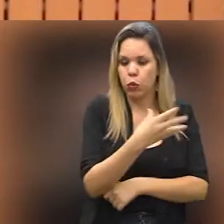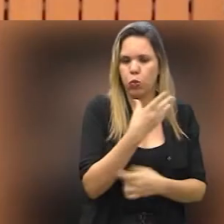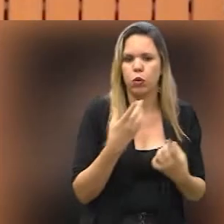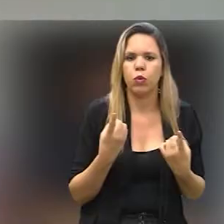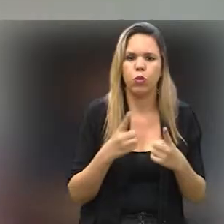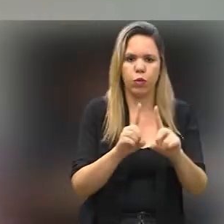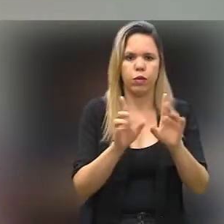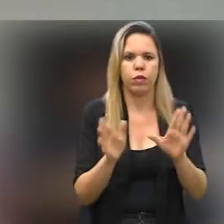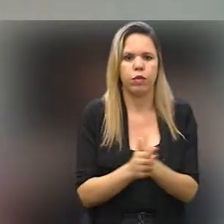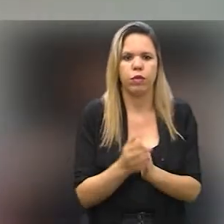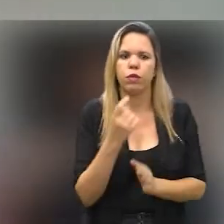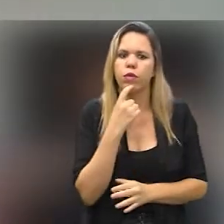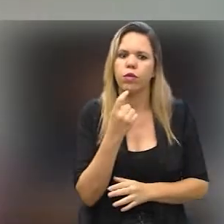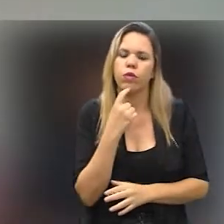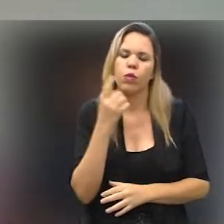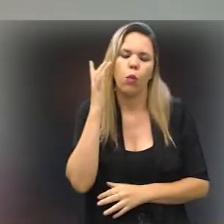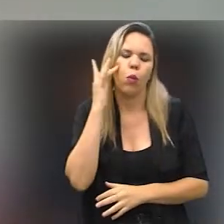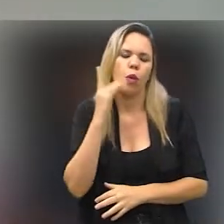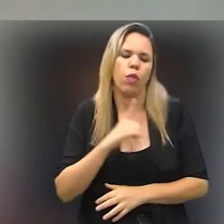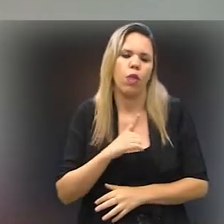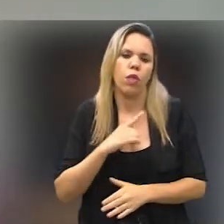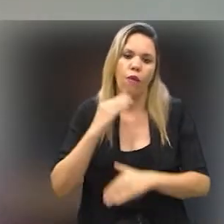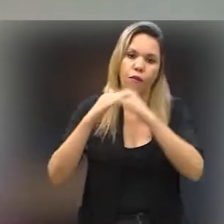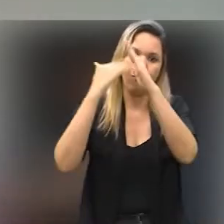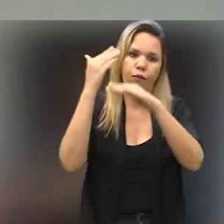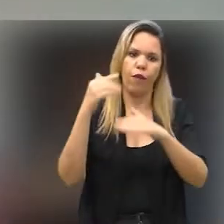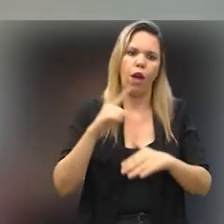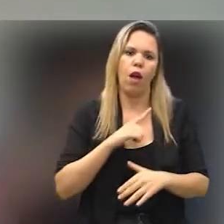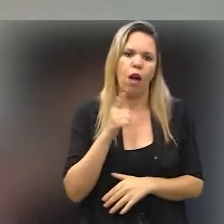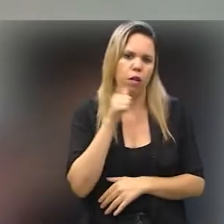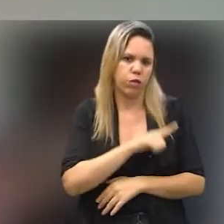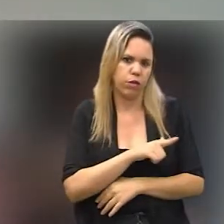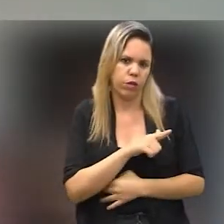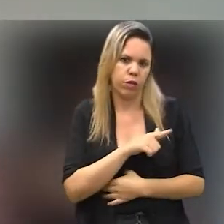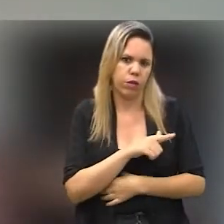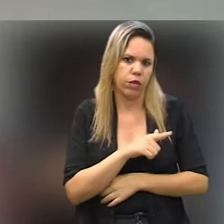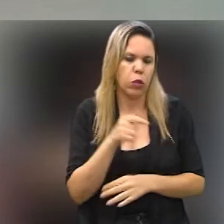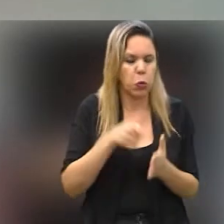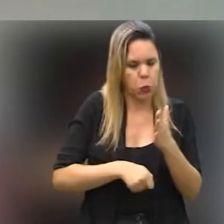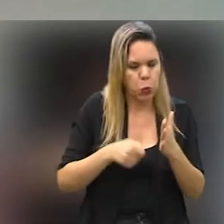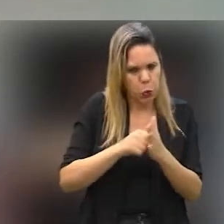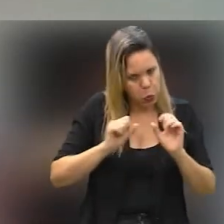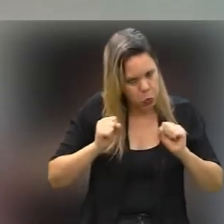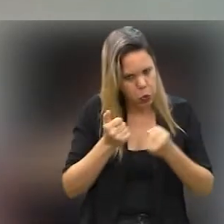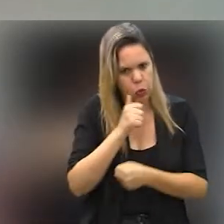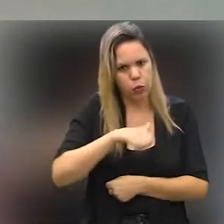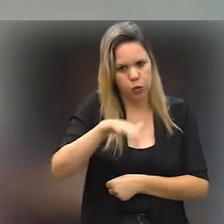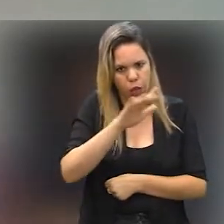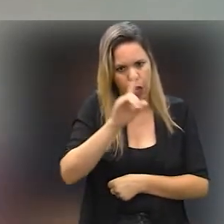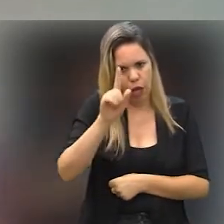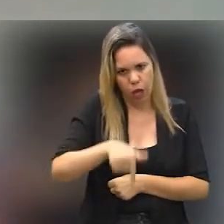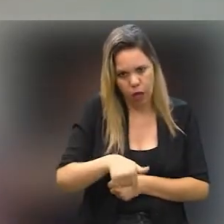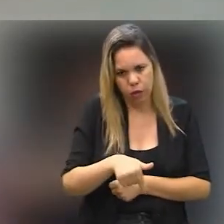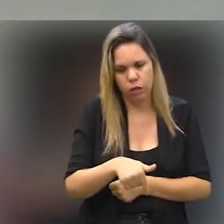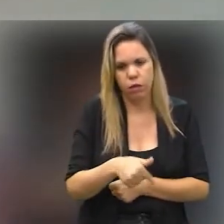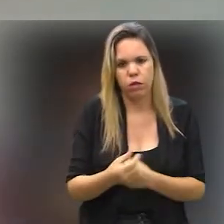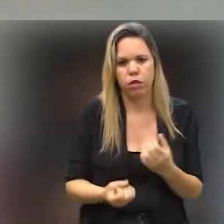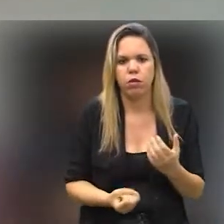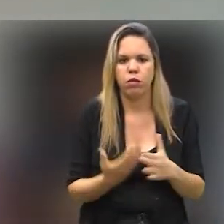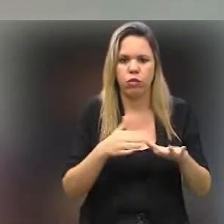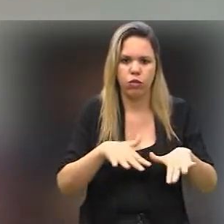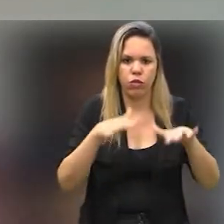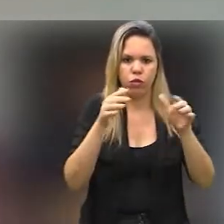relacionamento. Em Campinas, eu acho que nós temos avançado na defesa da mulher e isso